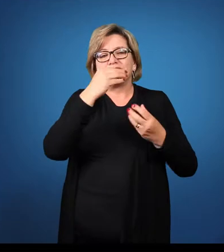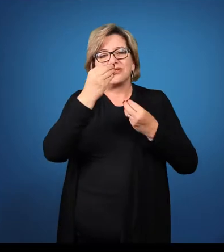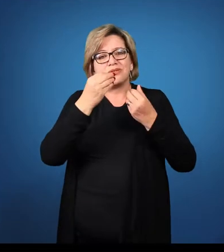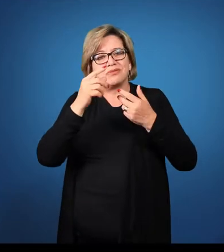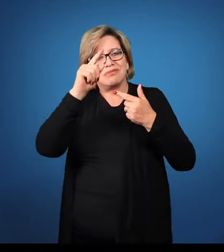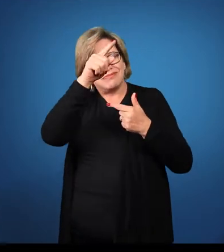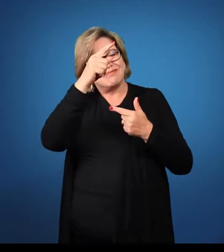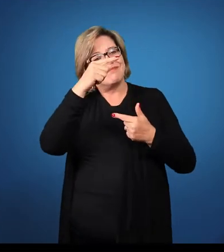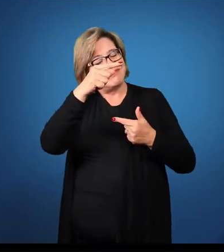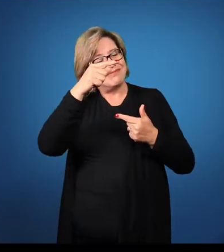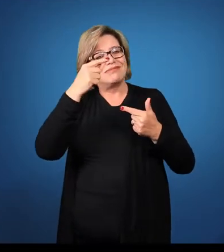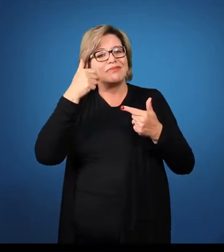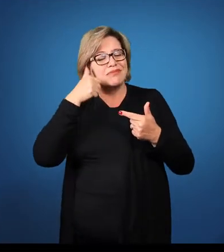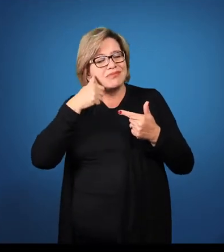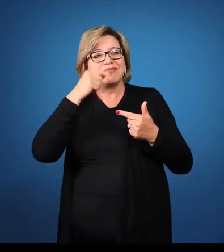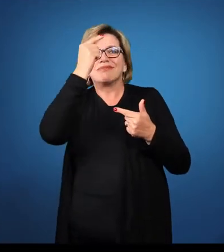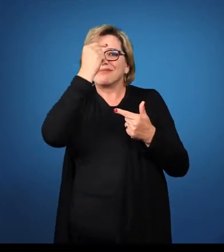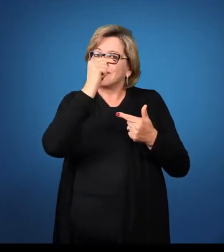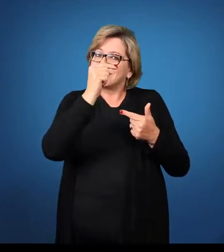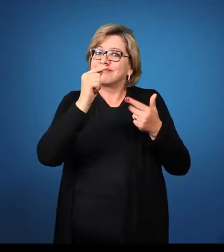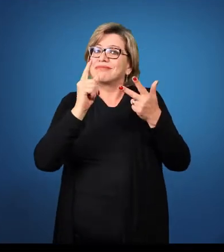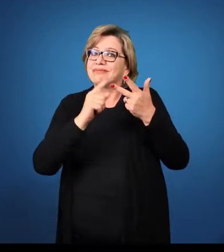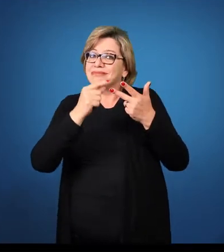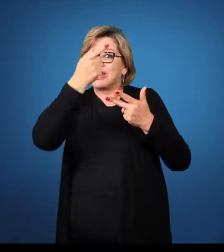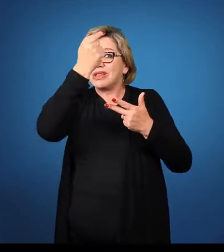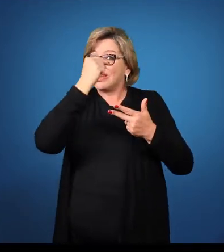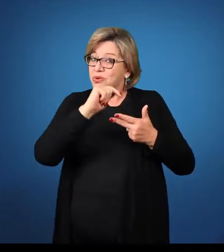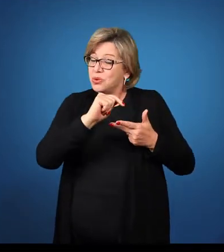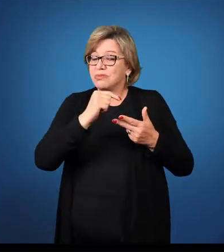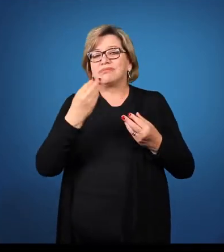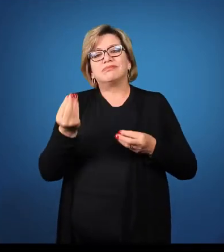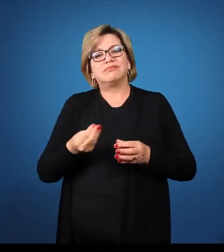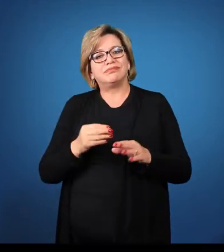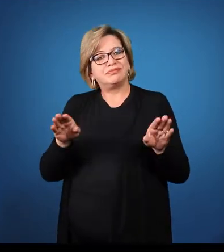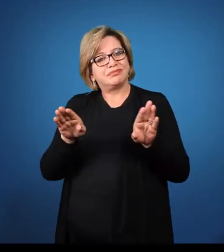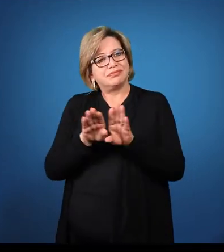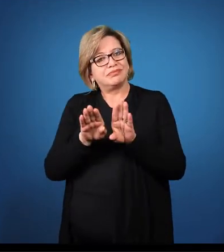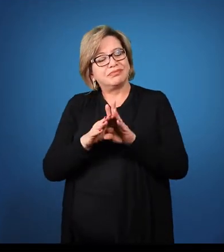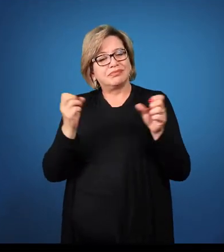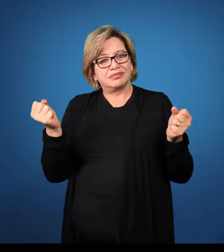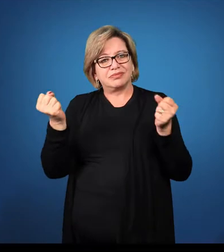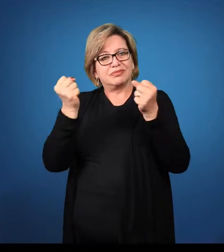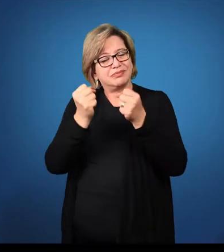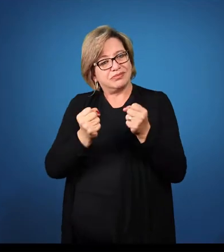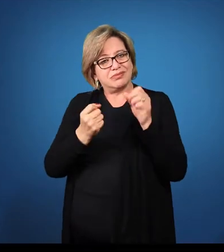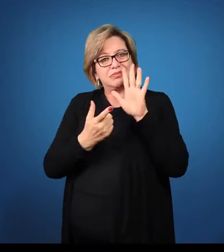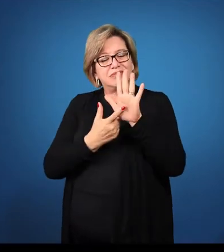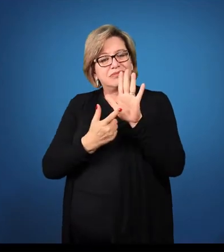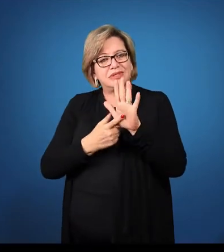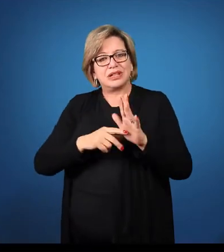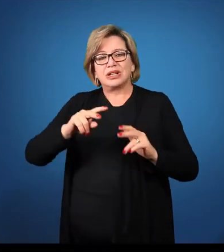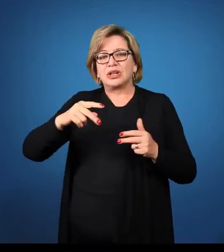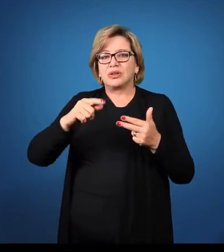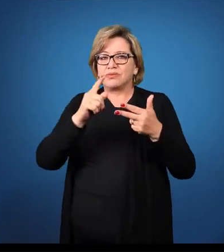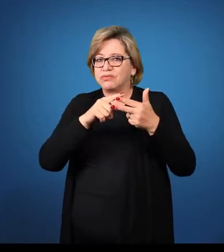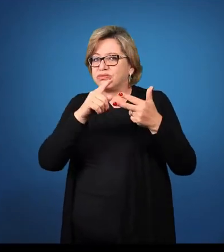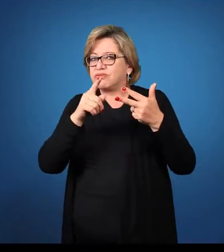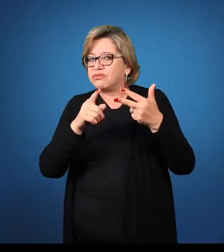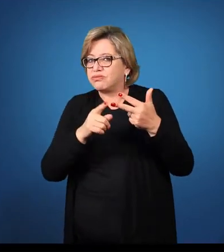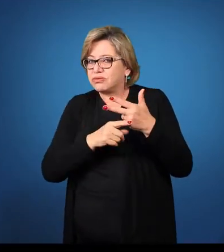feminino, desta. E se for neutro, desta forma. Ainda pode apresentar de duas